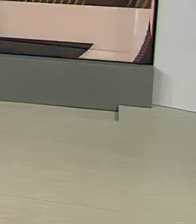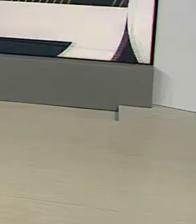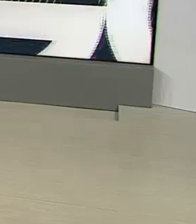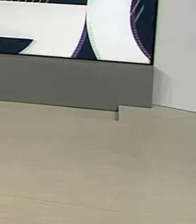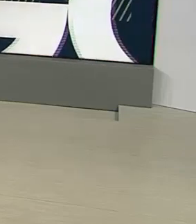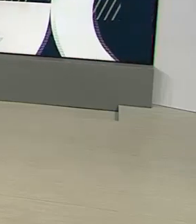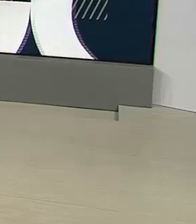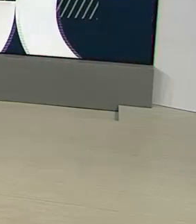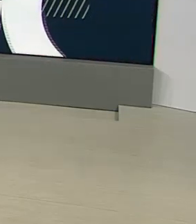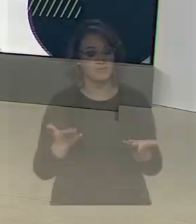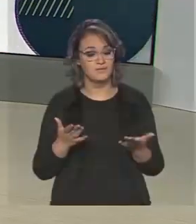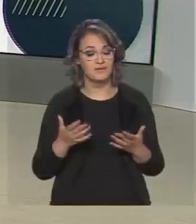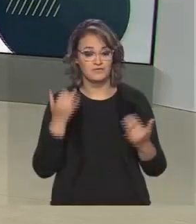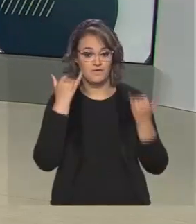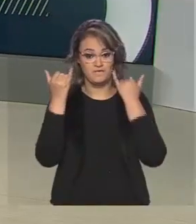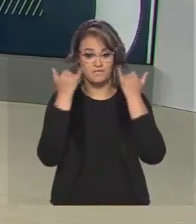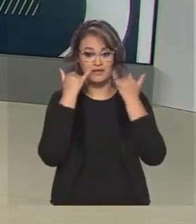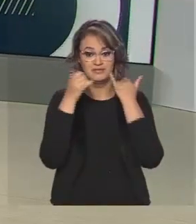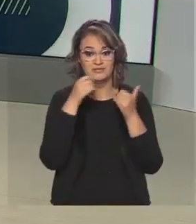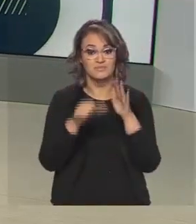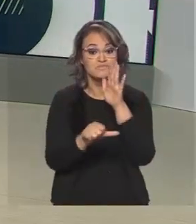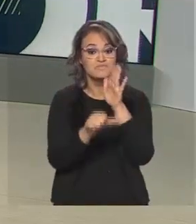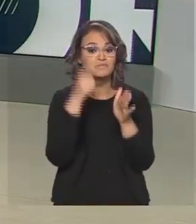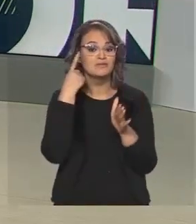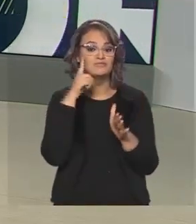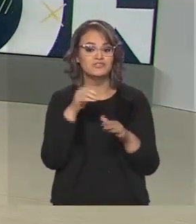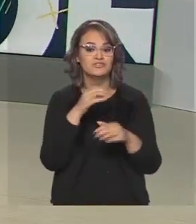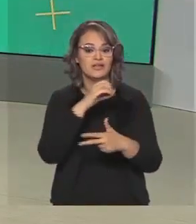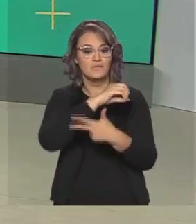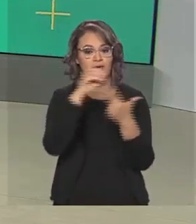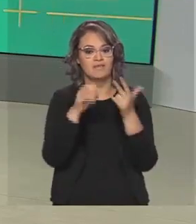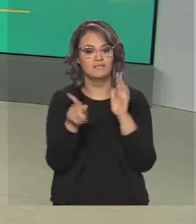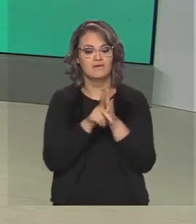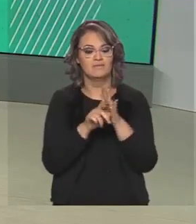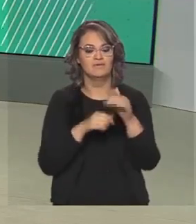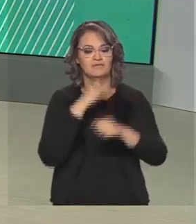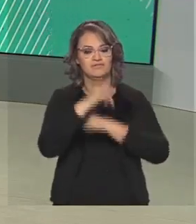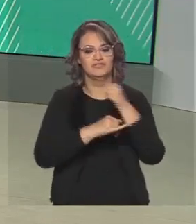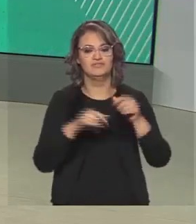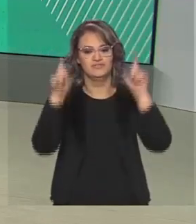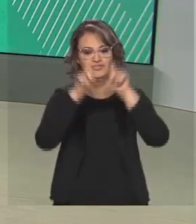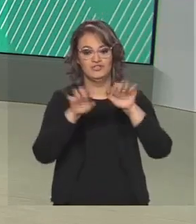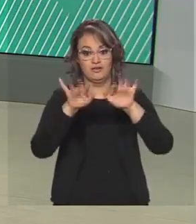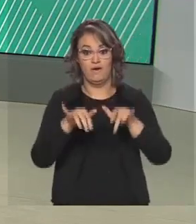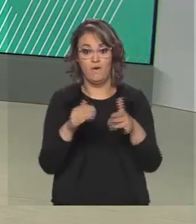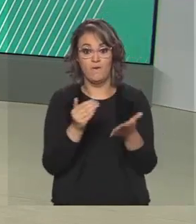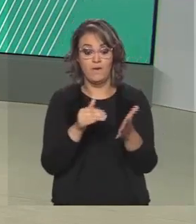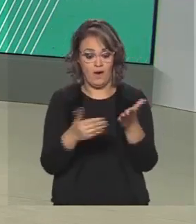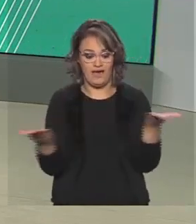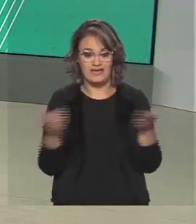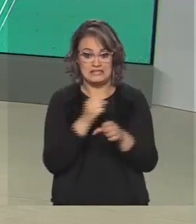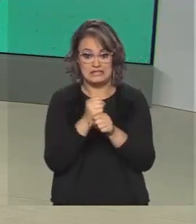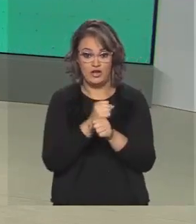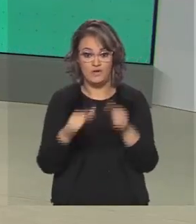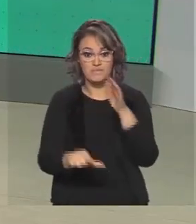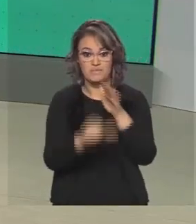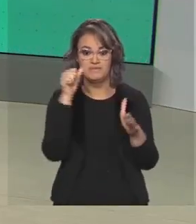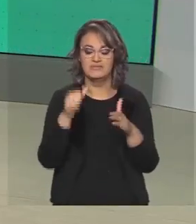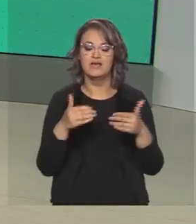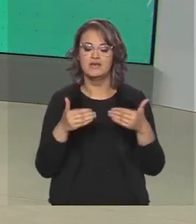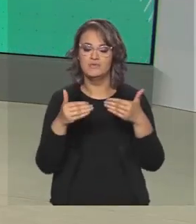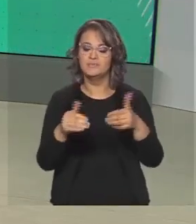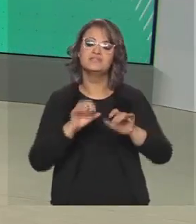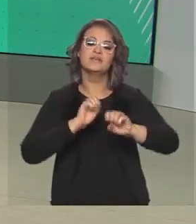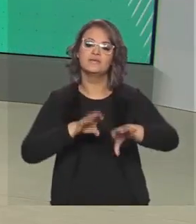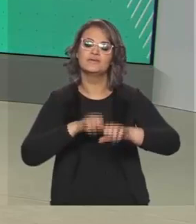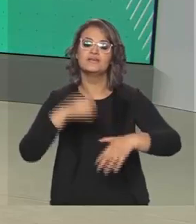Esse foi, então, o balanço do primeiro dia de provas do Enem digital. Essa versão começou esse ano e, de acordo com o Ministério da Educação,